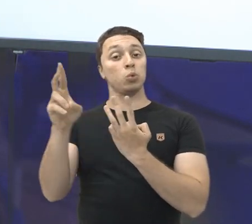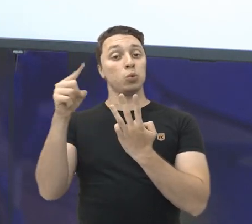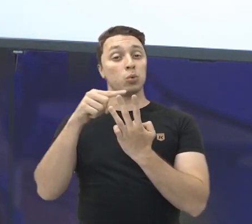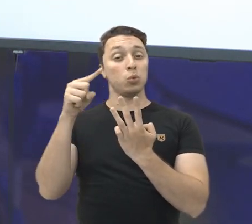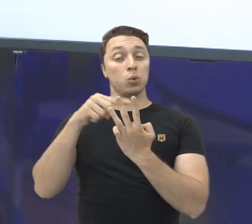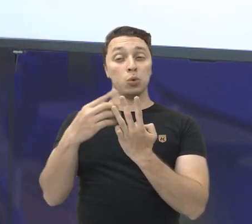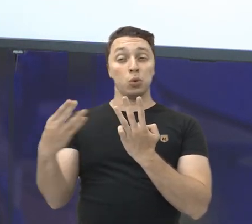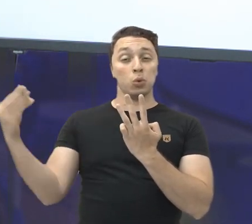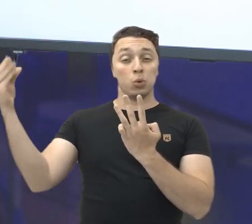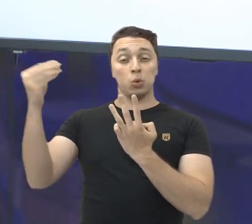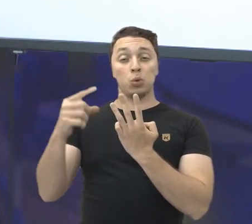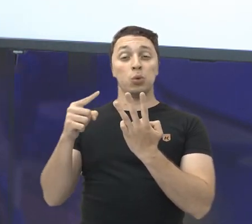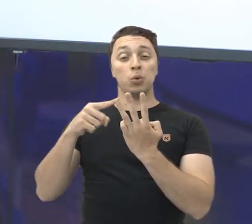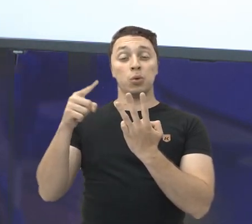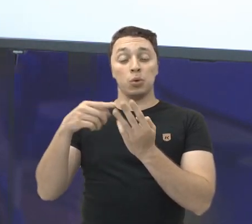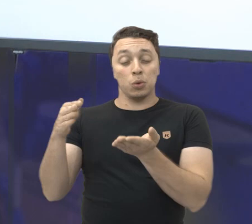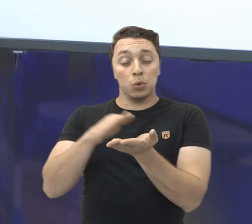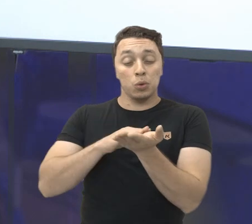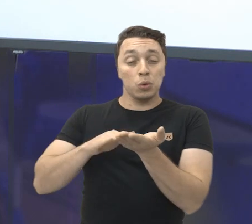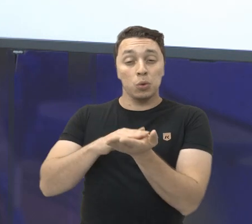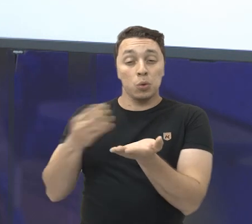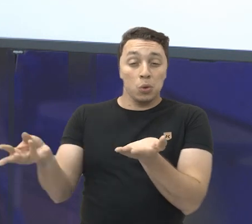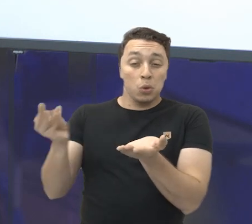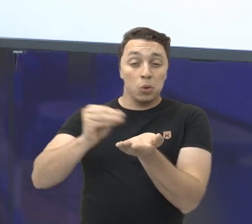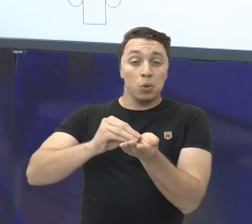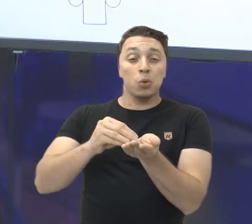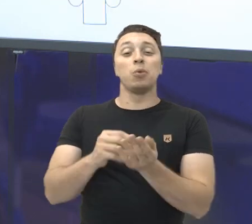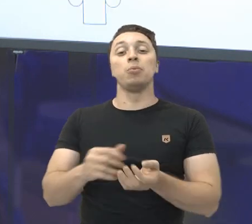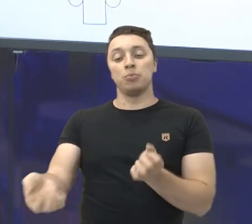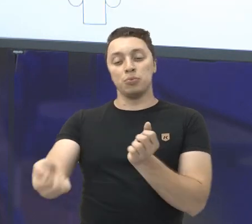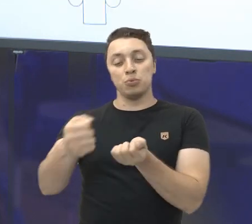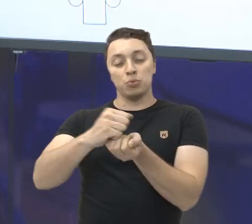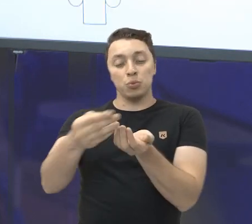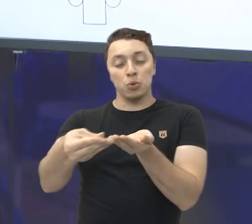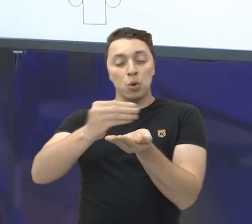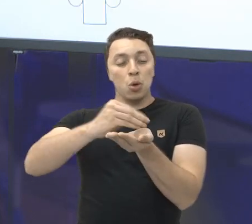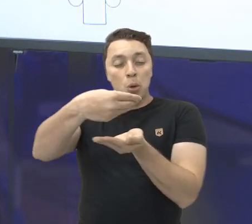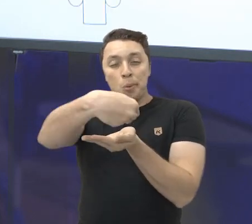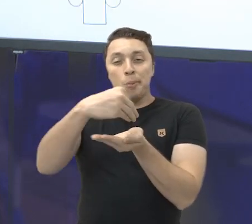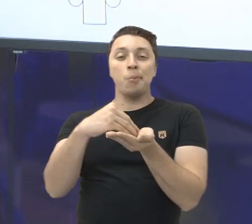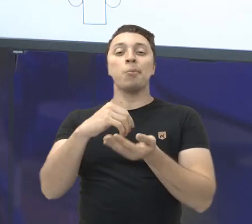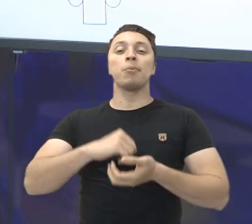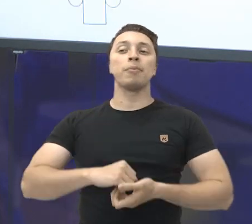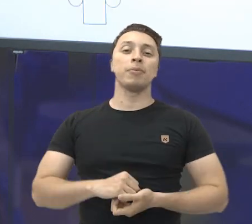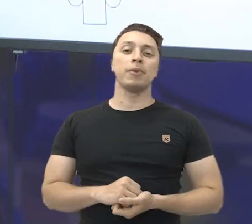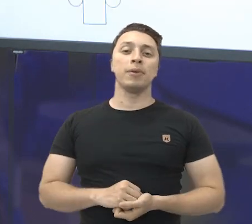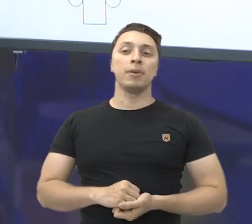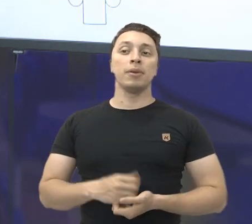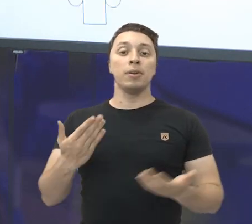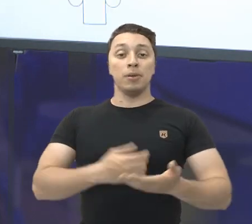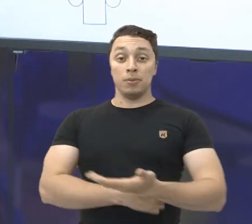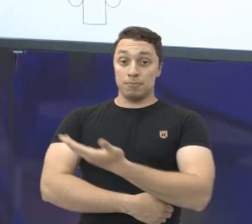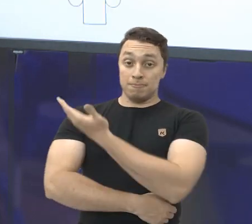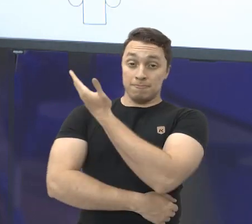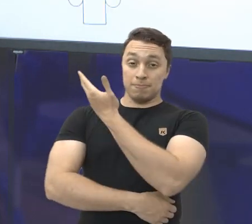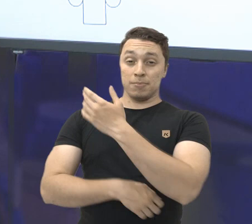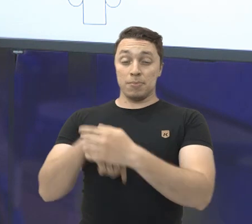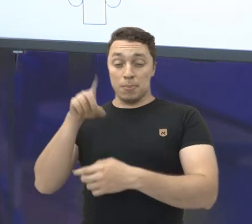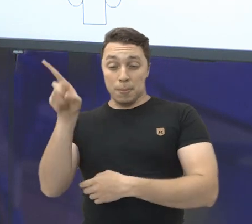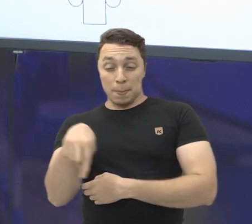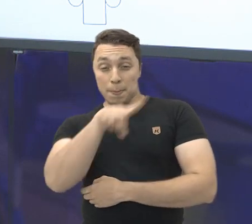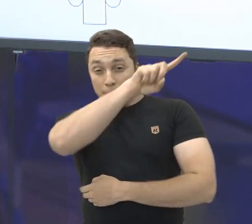a forma e a planificação. Aqui você vai ligar. Cada figura